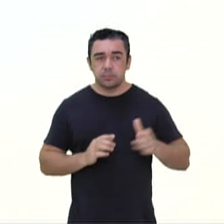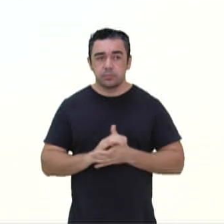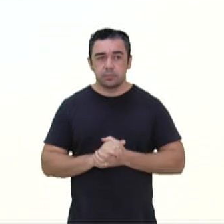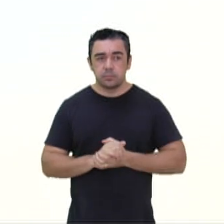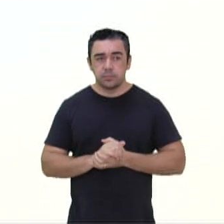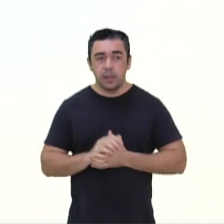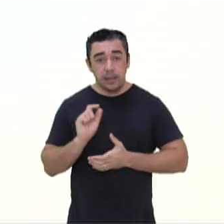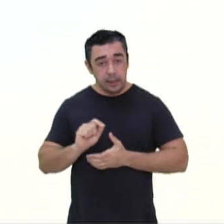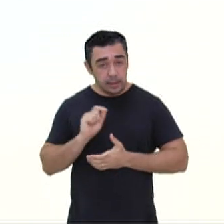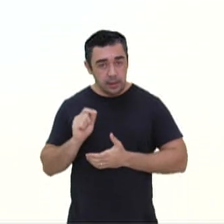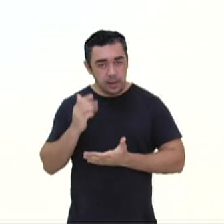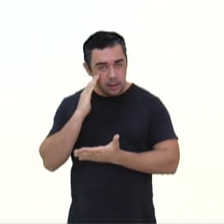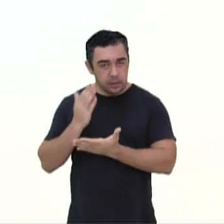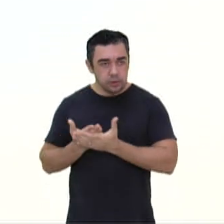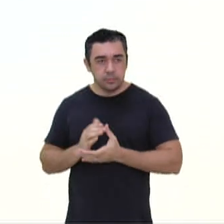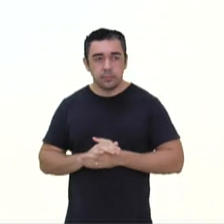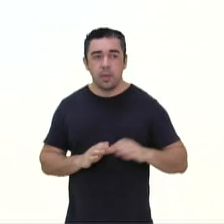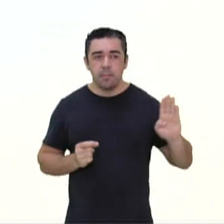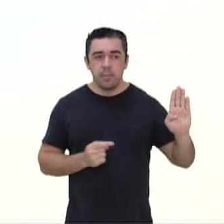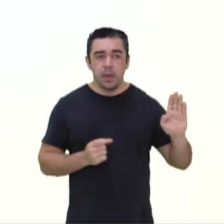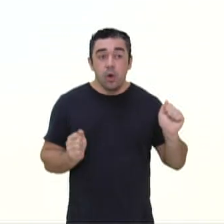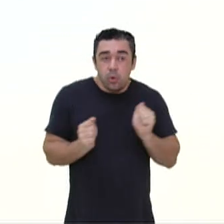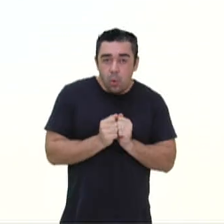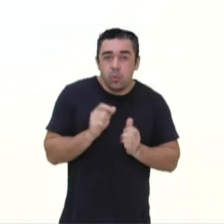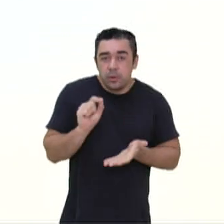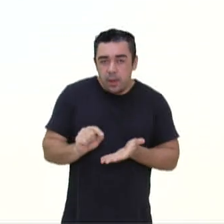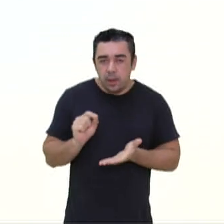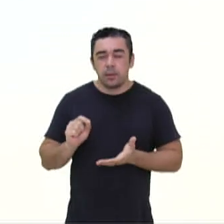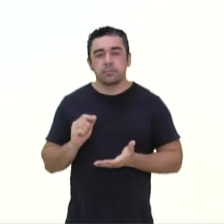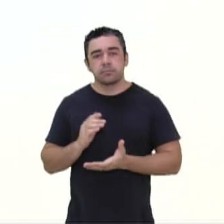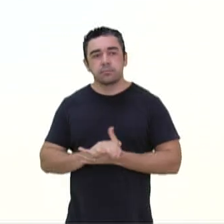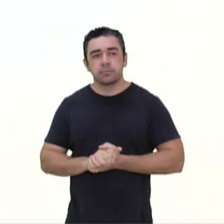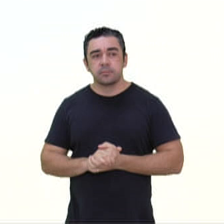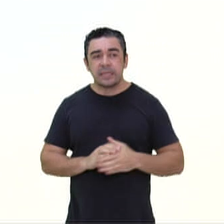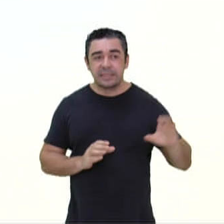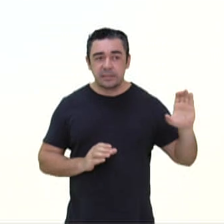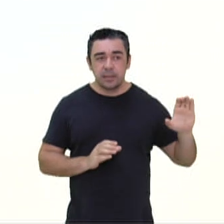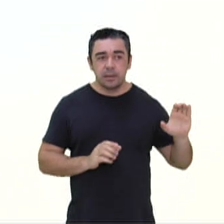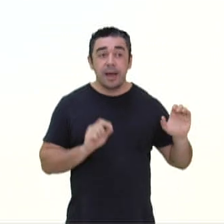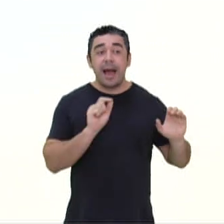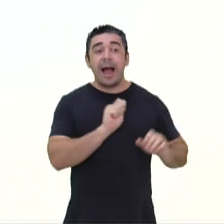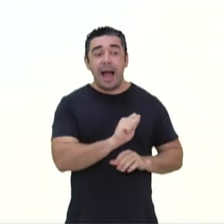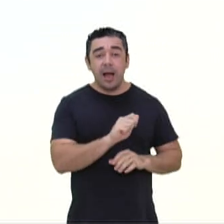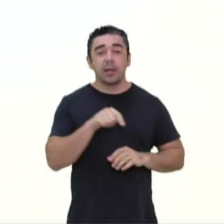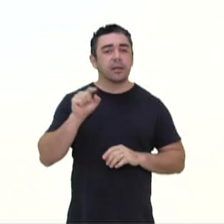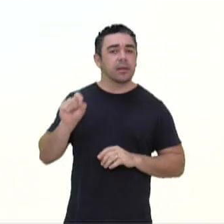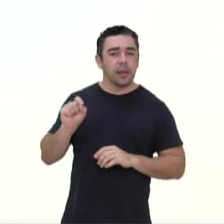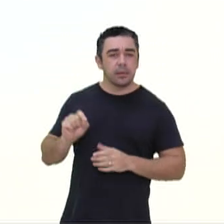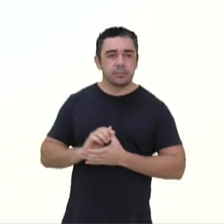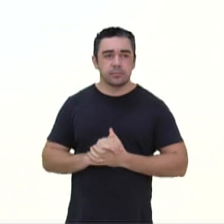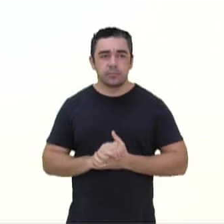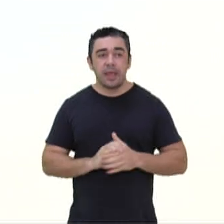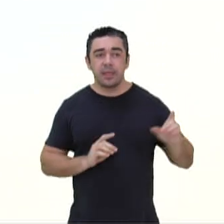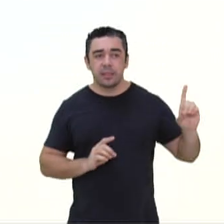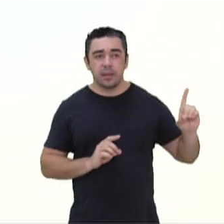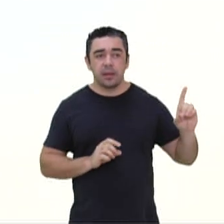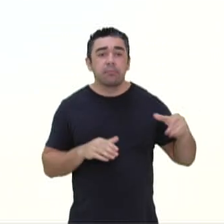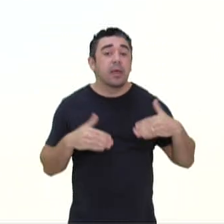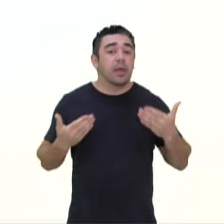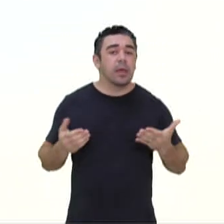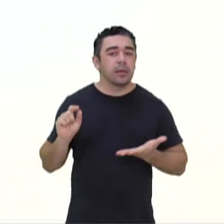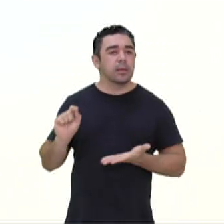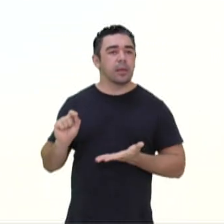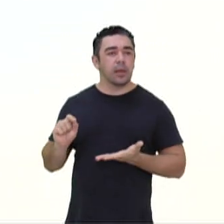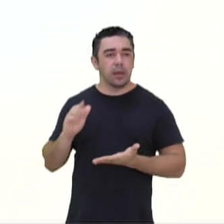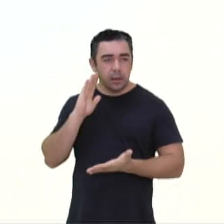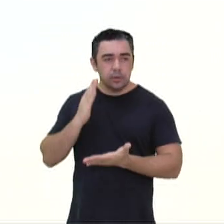de que acreditamos. B, com que acreditamos. C, a que acreditamos. D, em que